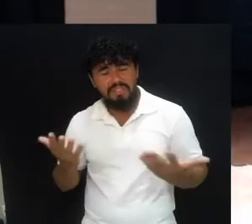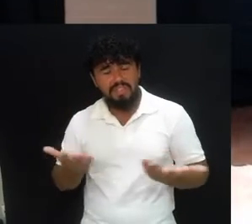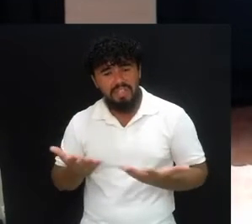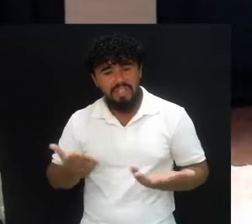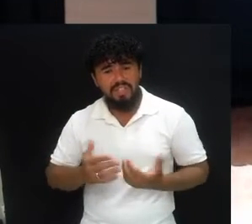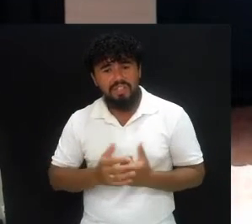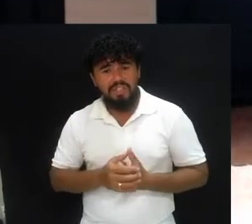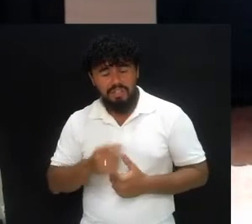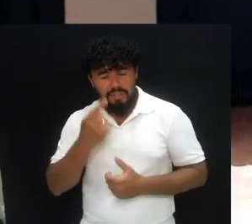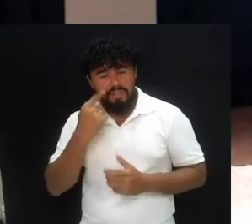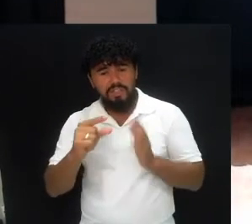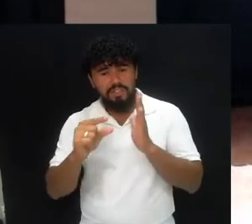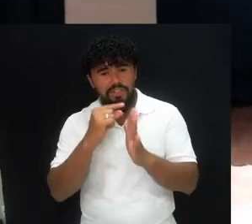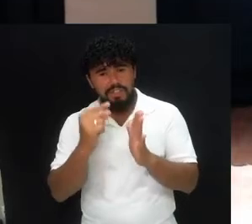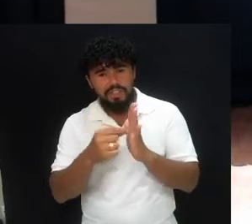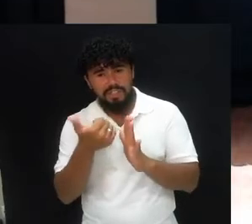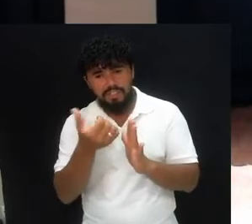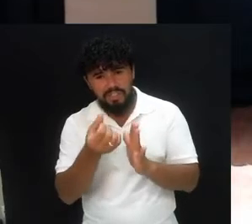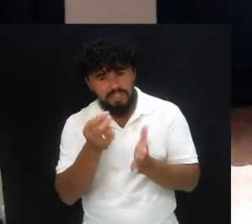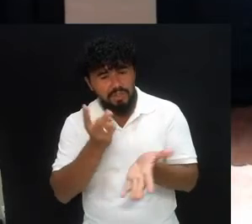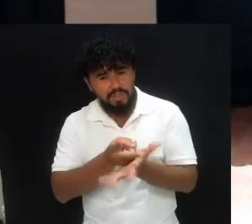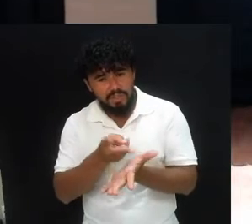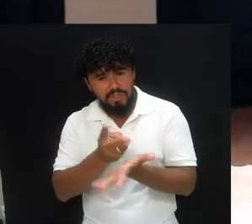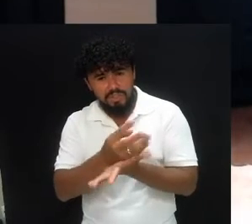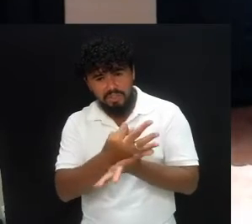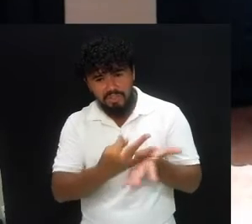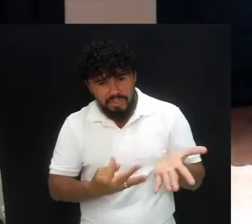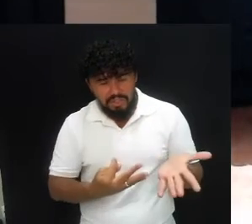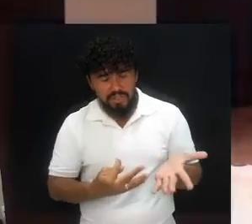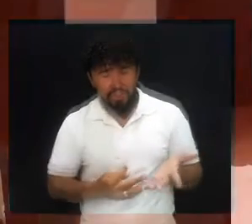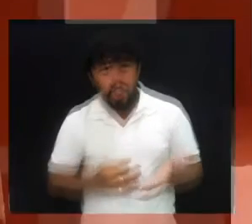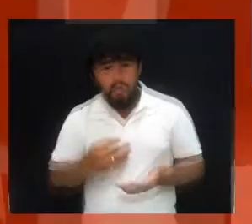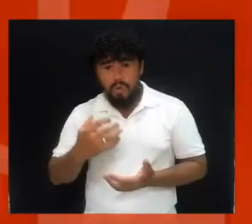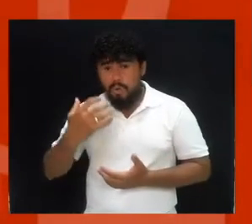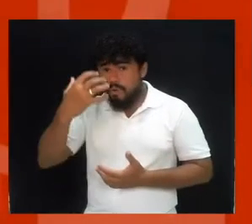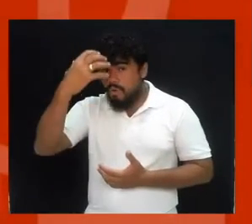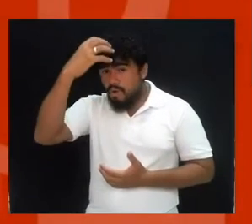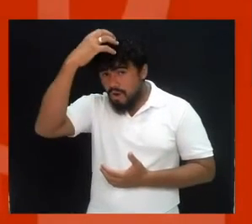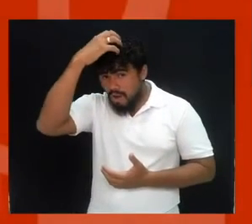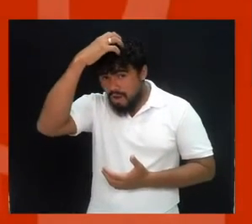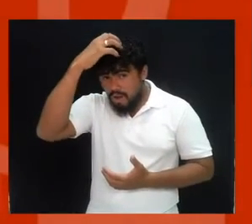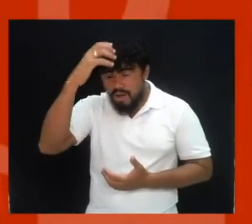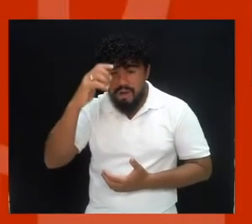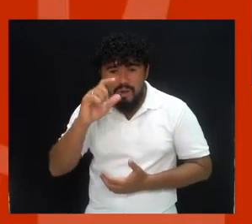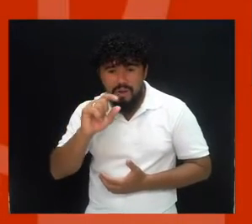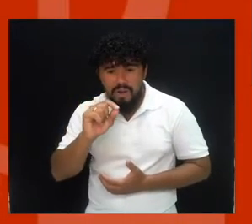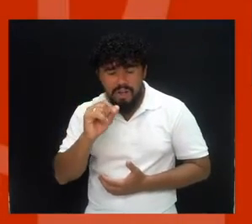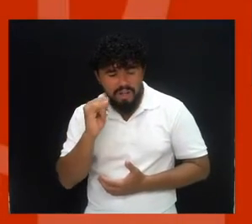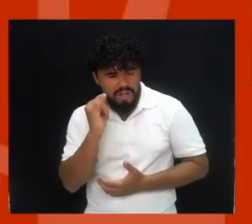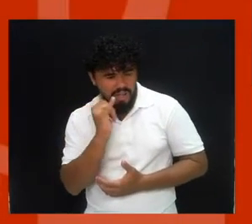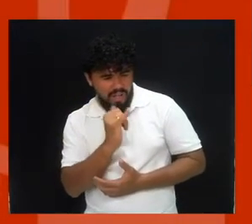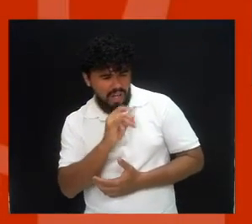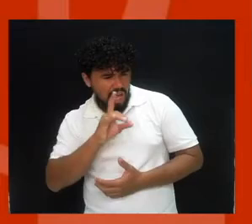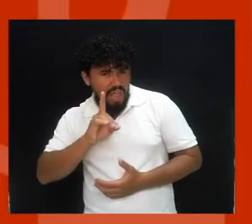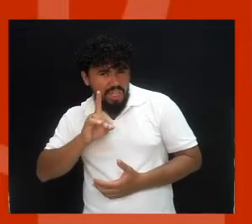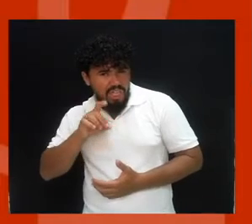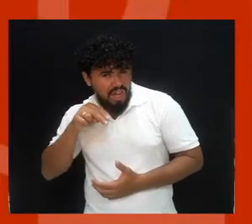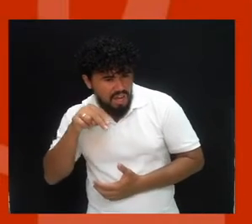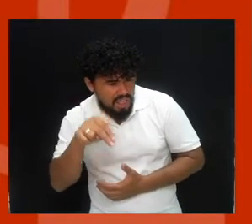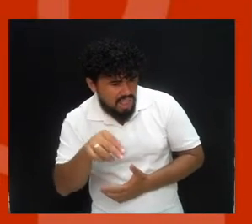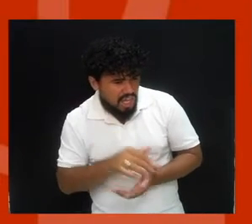for no versículo 16 e continuar o texto, diz, disse o rei Adoniel, o teu Deus, a quem tu